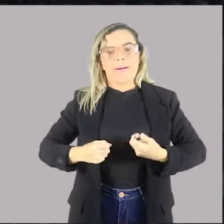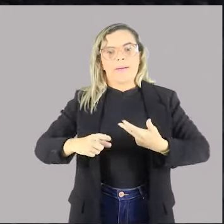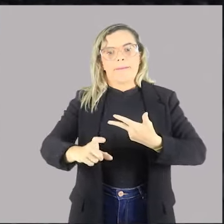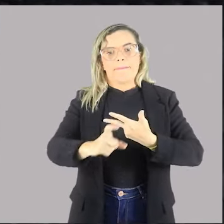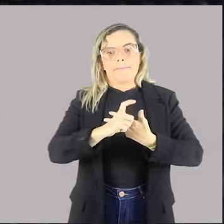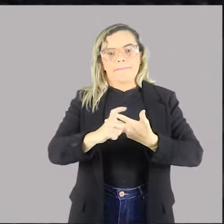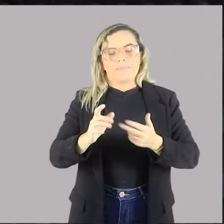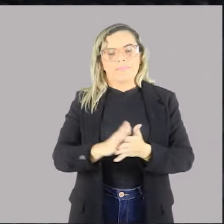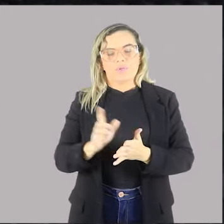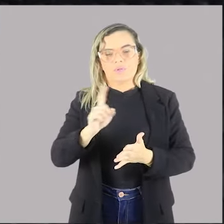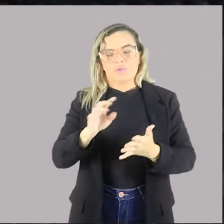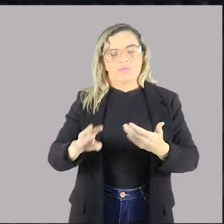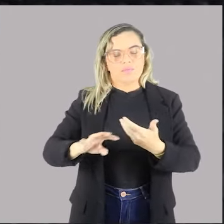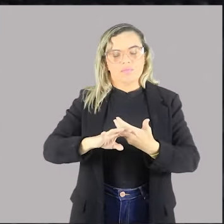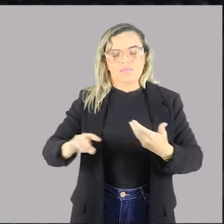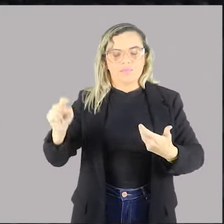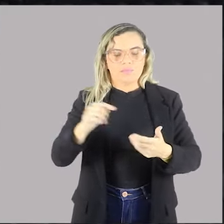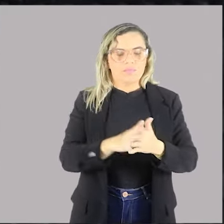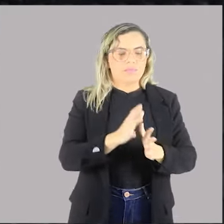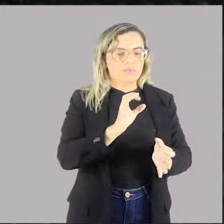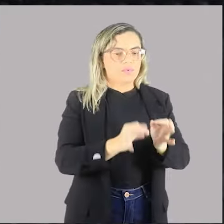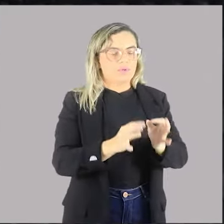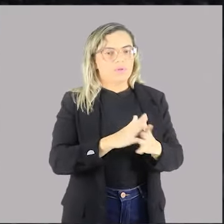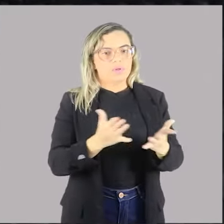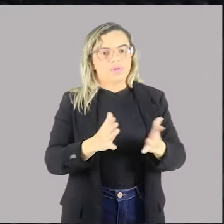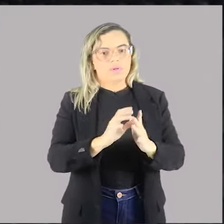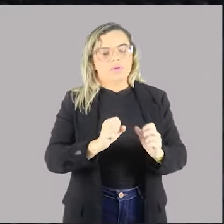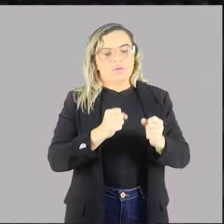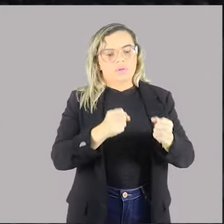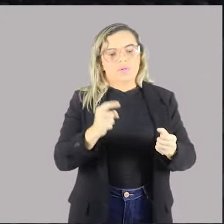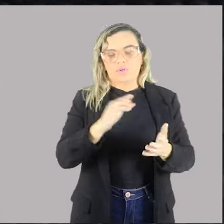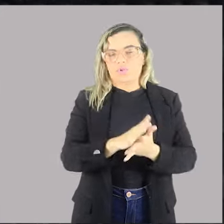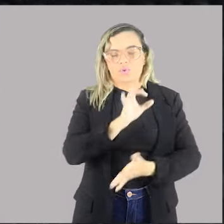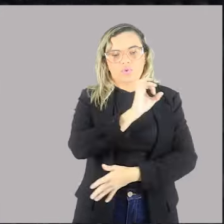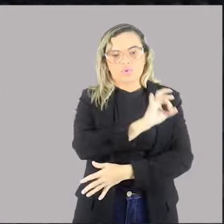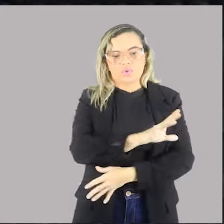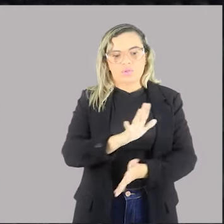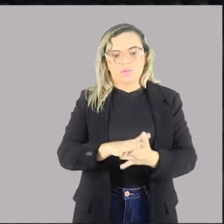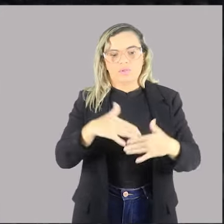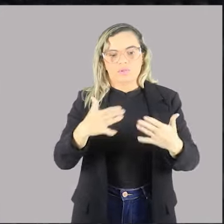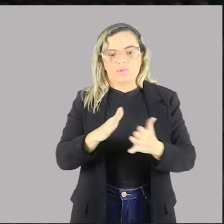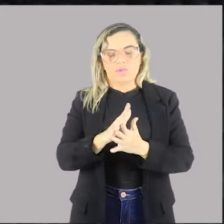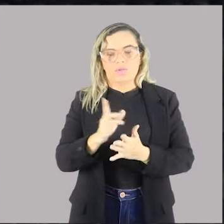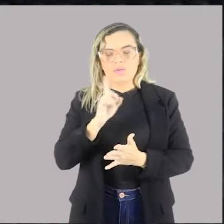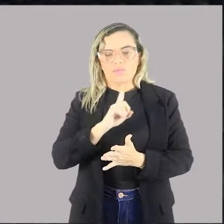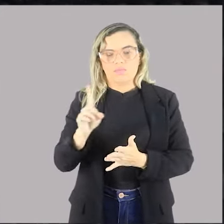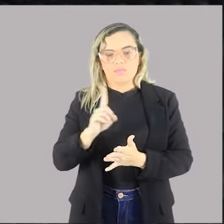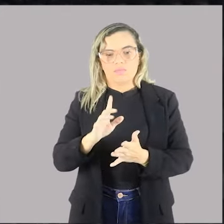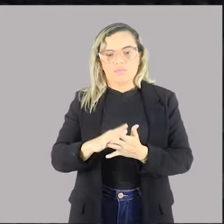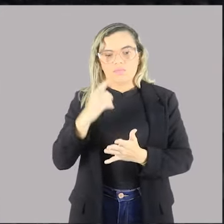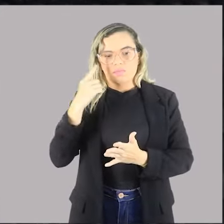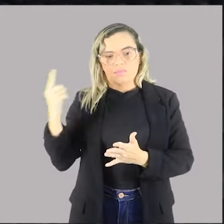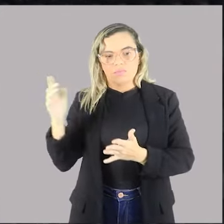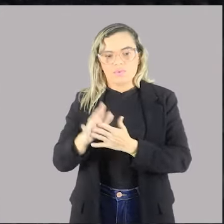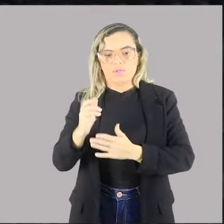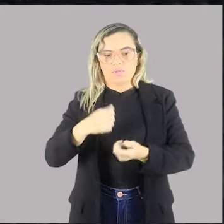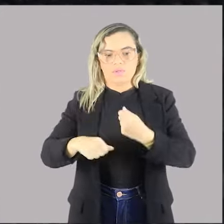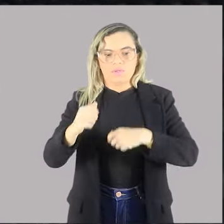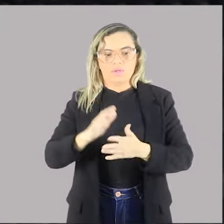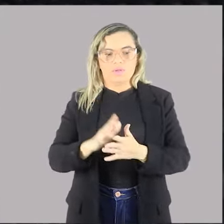Não se afasta da jurisdição essa possibilidade. Portanto, punições criminais não são aplicadas pelos agentes